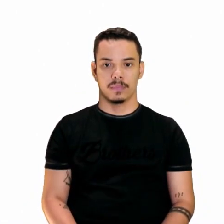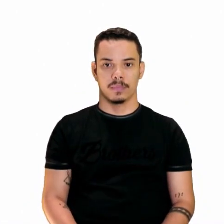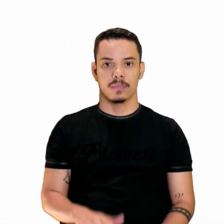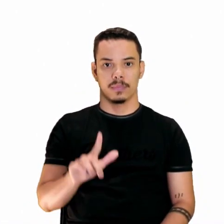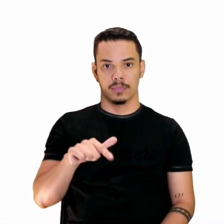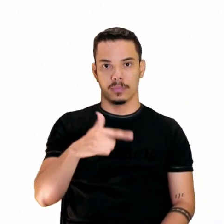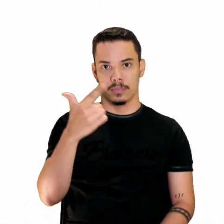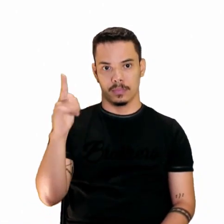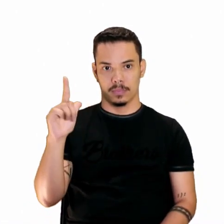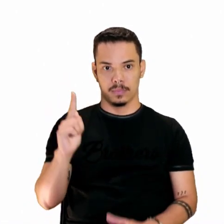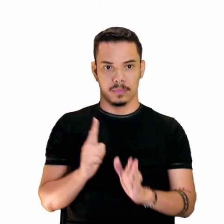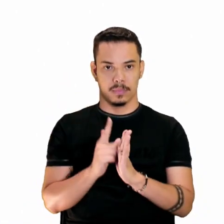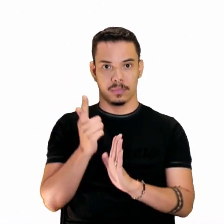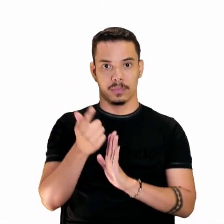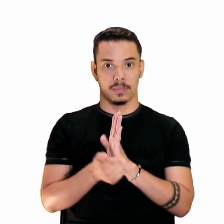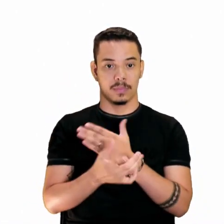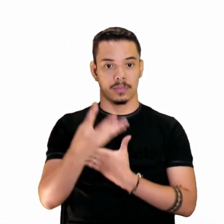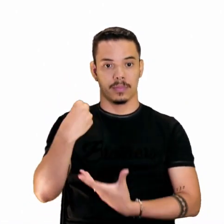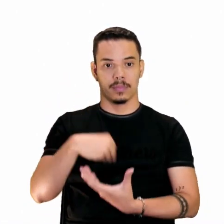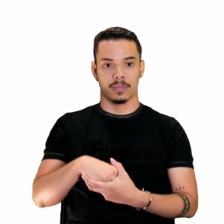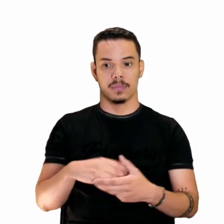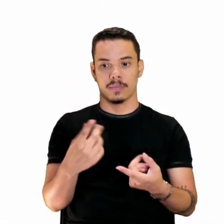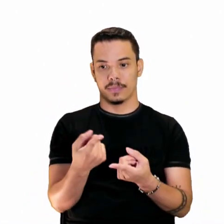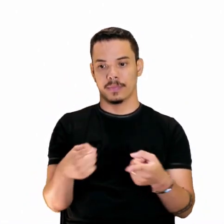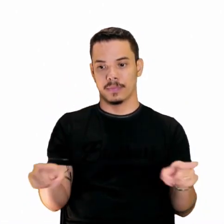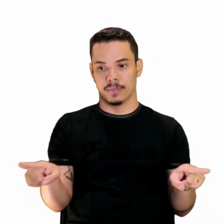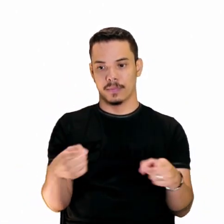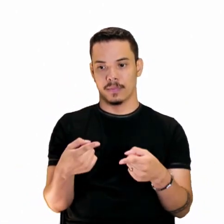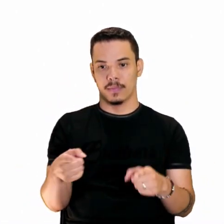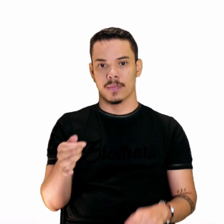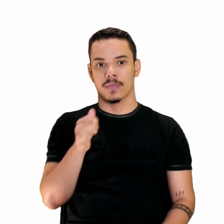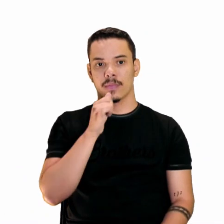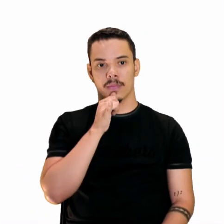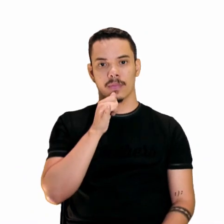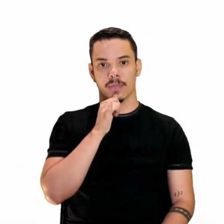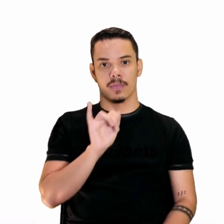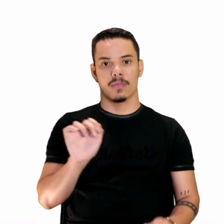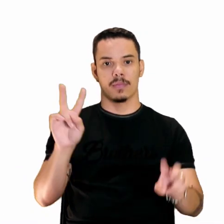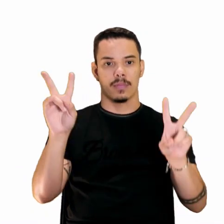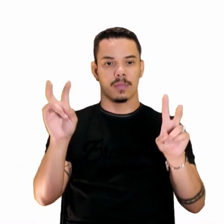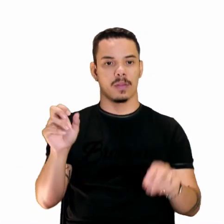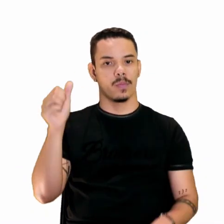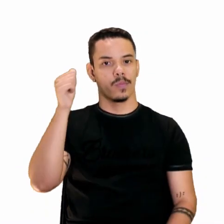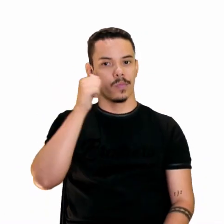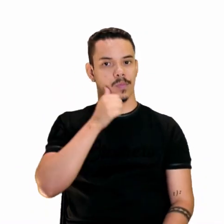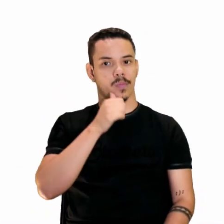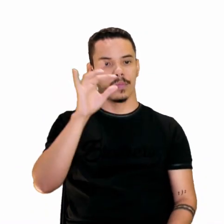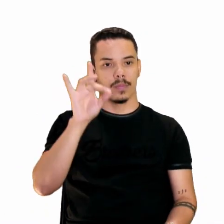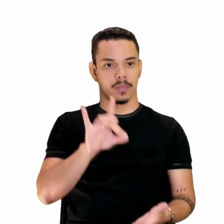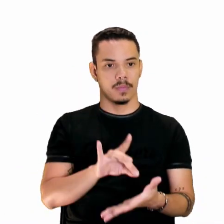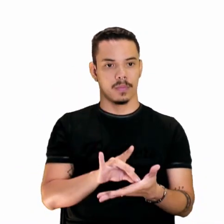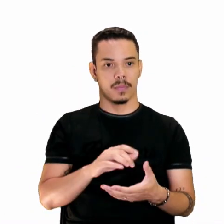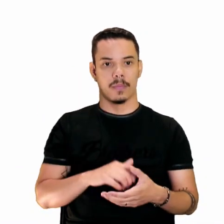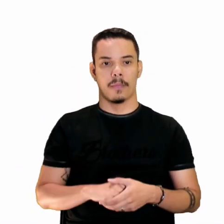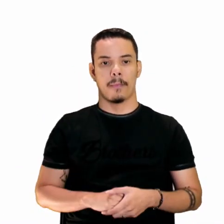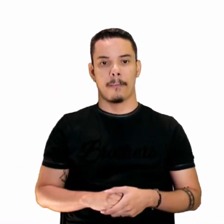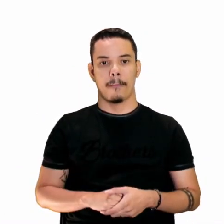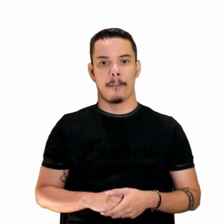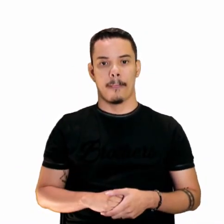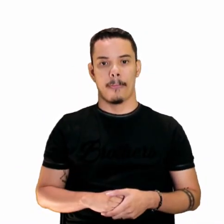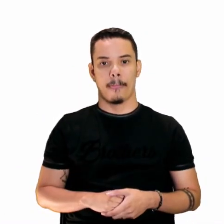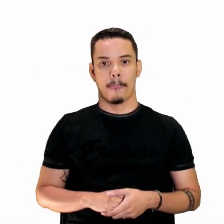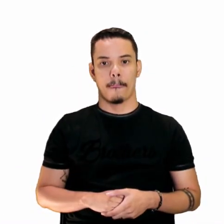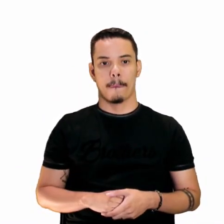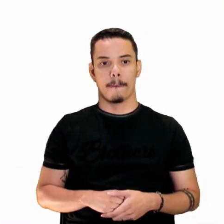outro gênero, né? Na música. Um exemplo aqui com o tema A Mulher de Verdade. É, música.